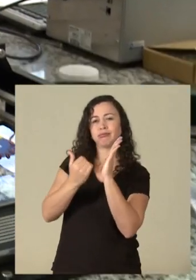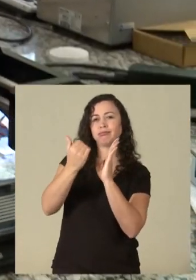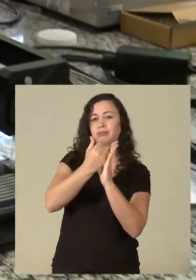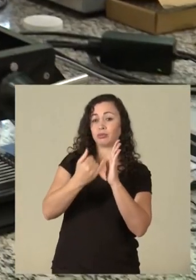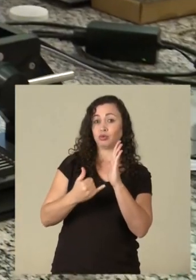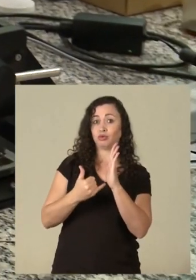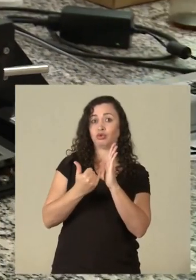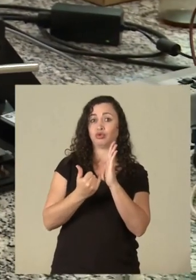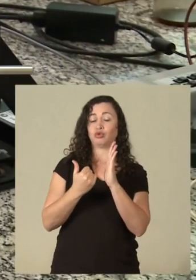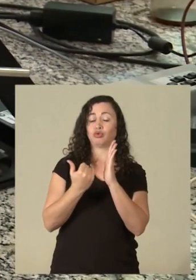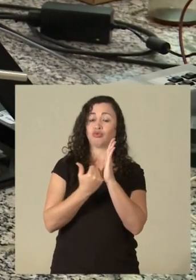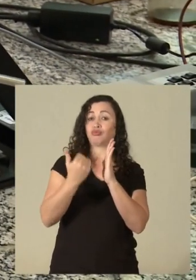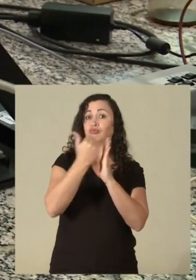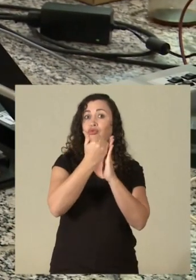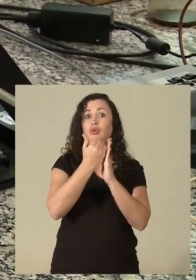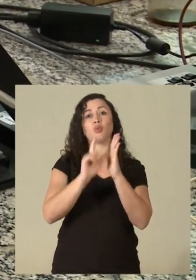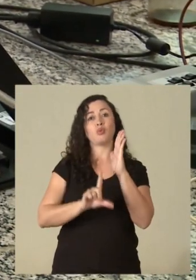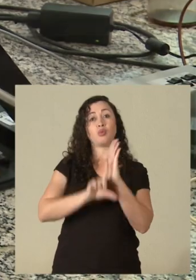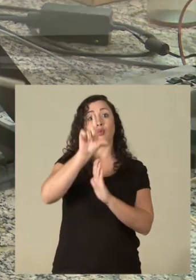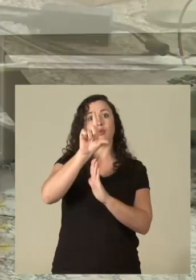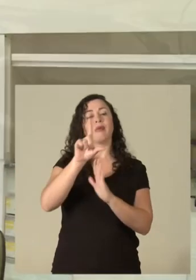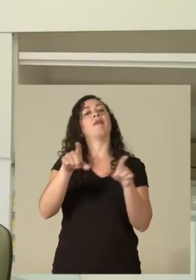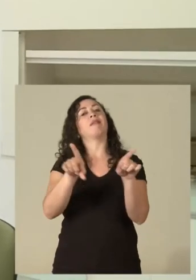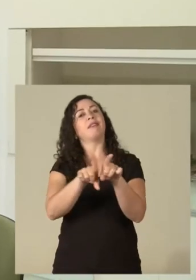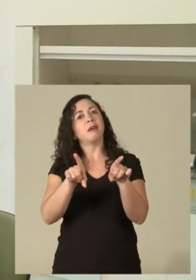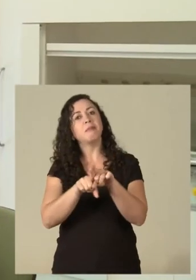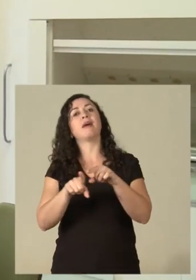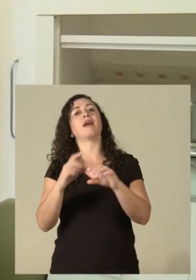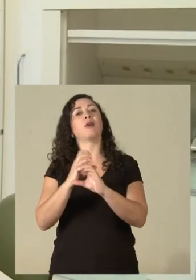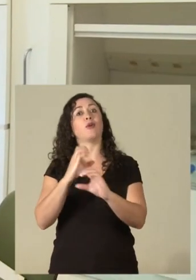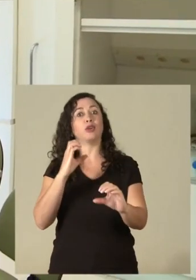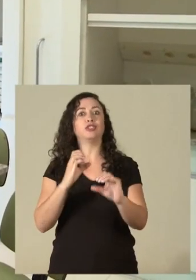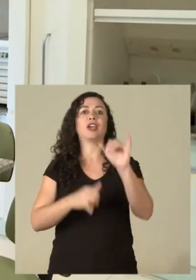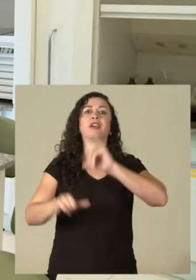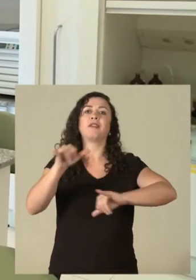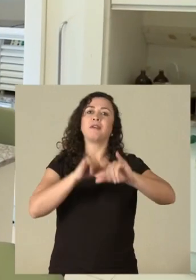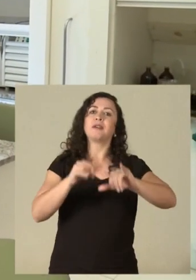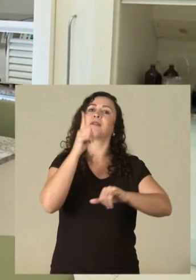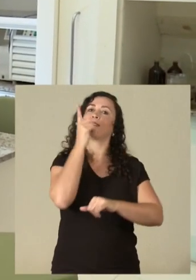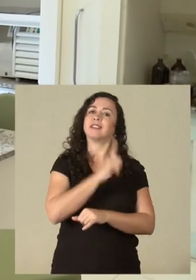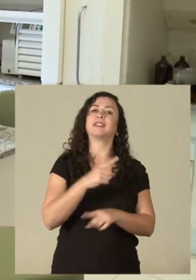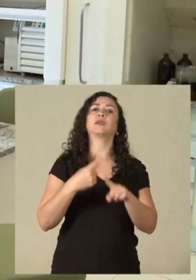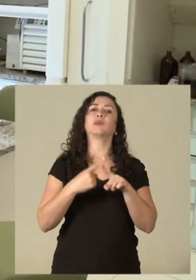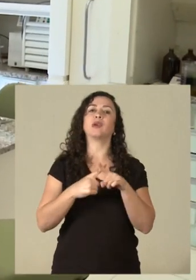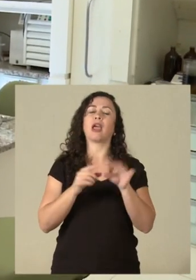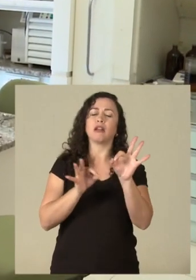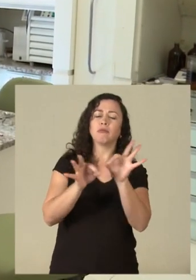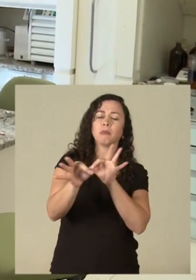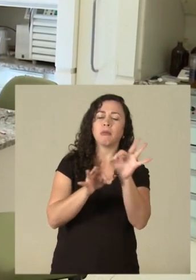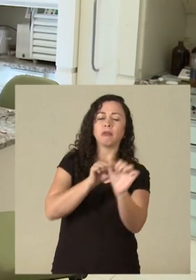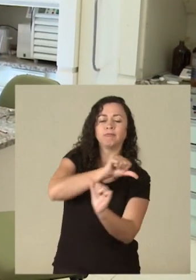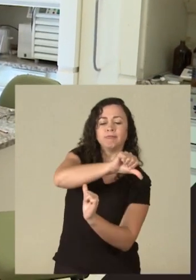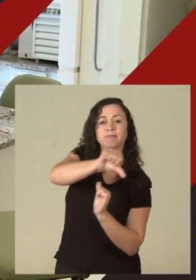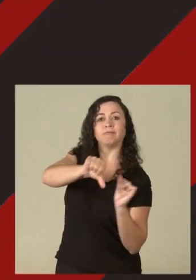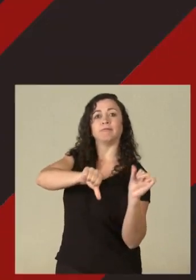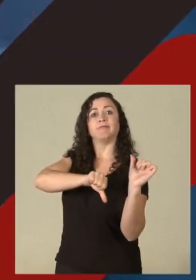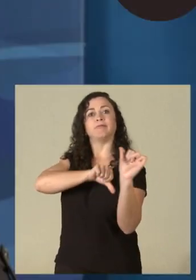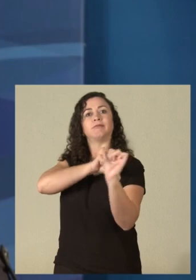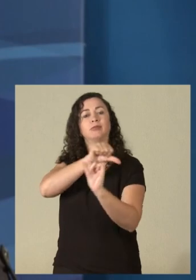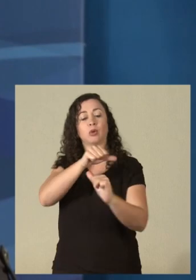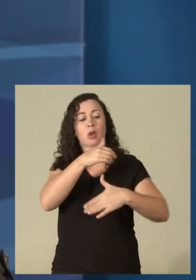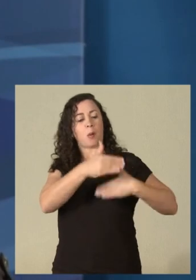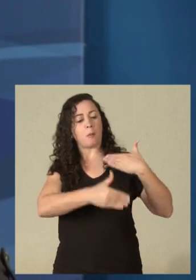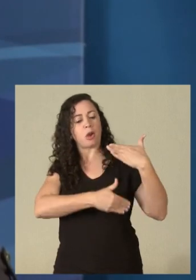dinheiro em rendimentos e ganhos e é nisso que o engenheiro químico também atua. Ele faz uma química que faz